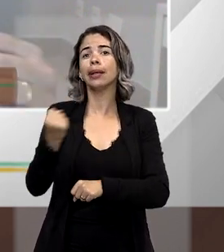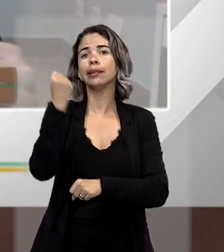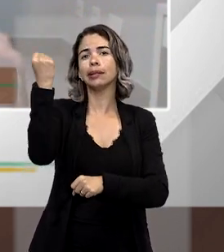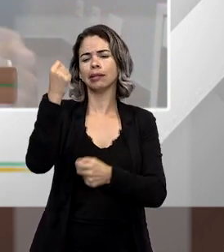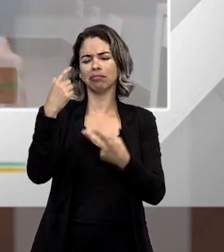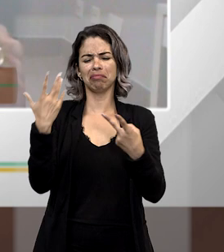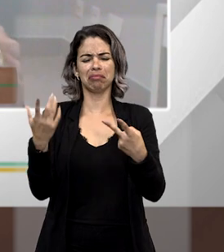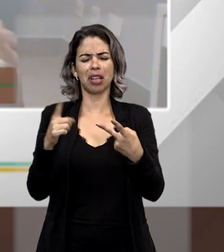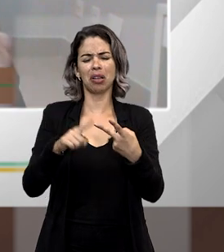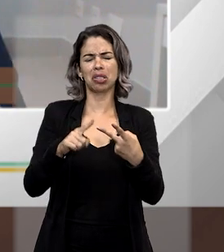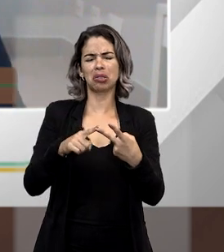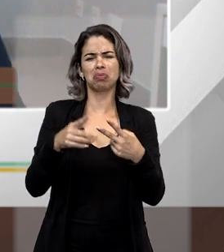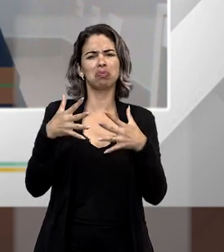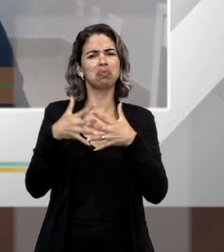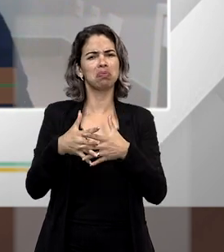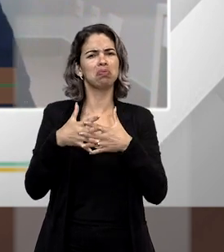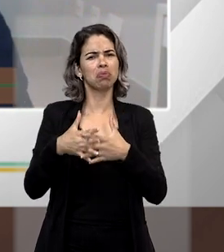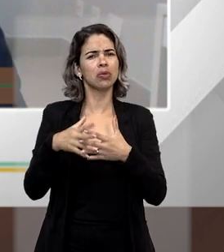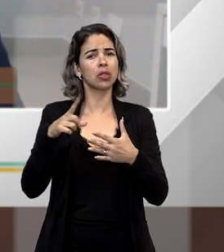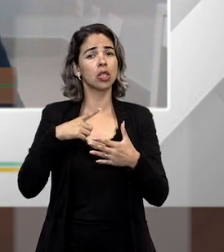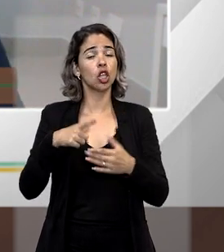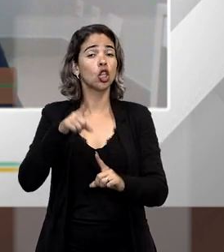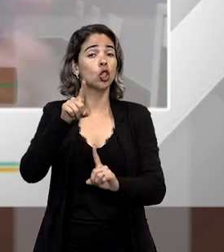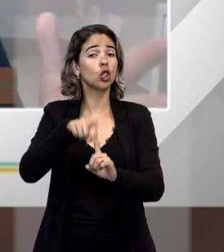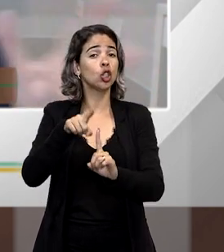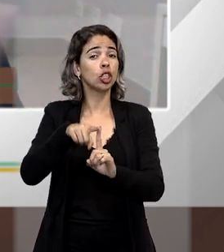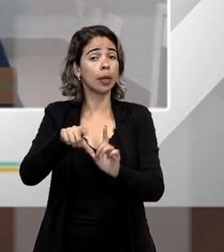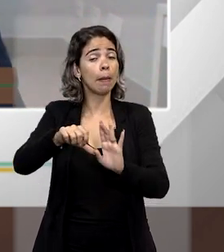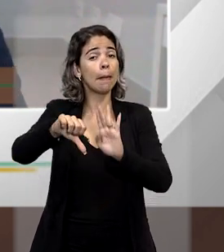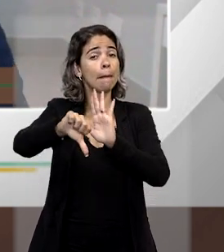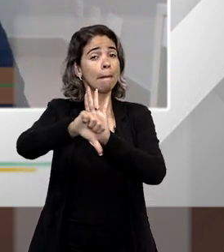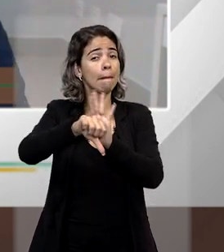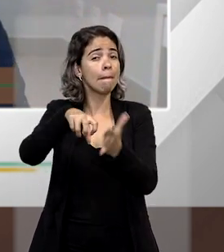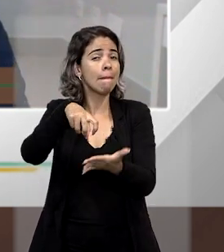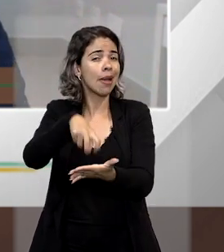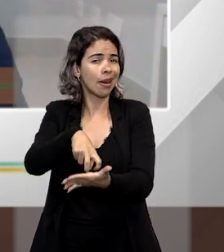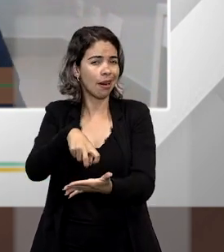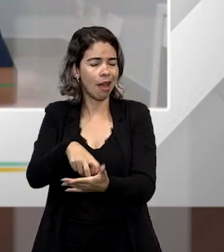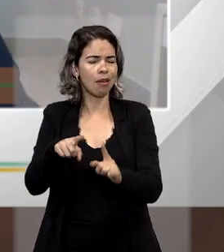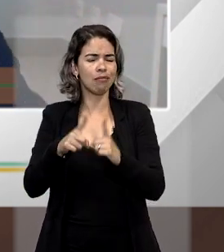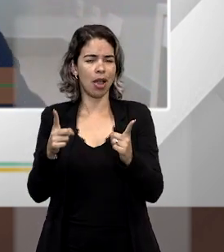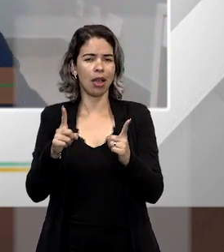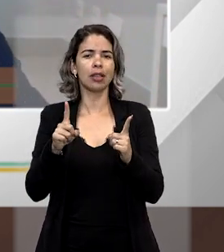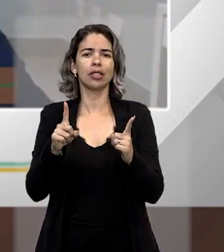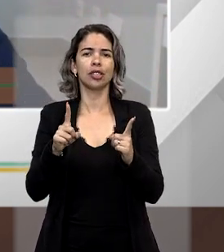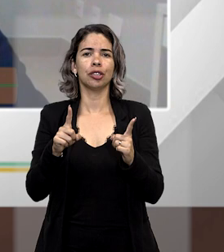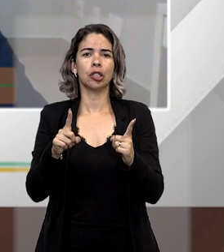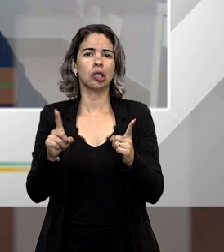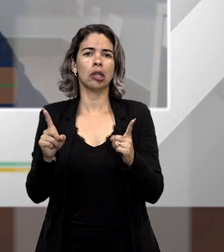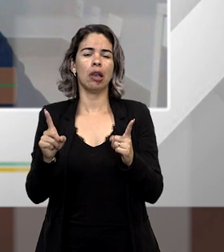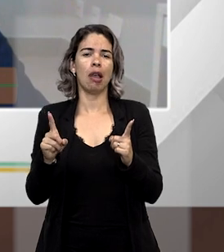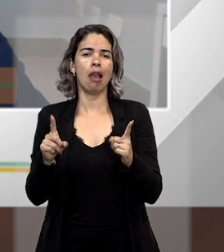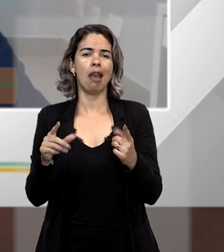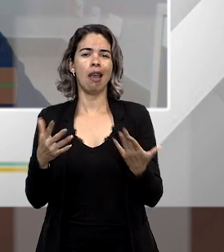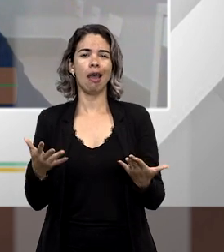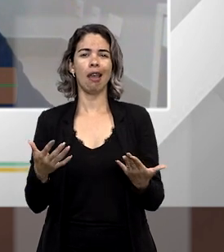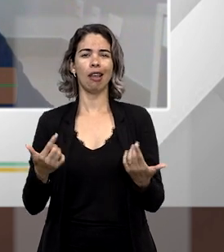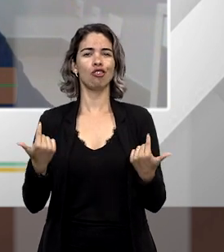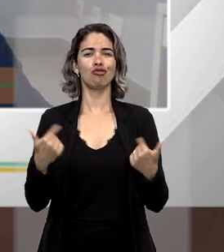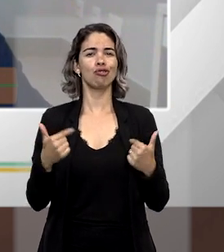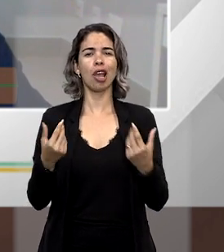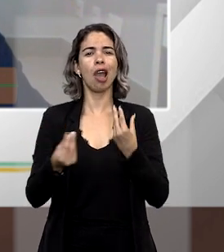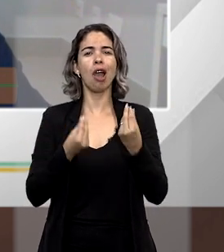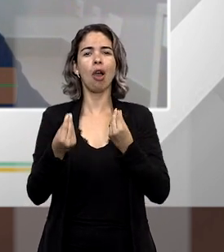Então há uma pequena incoerência aí nos tipos penais, mas nada que fuja muito, infelizmente, uma certa